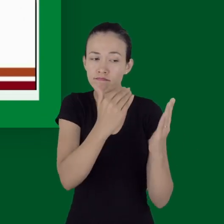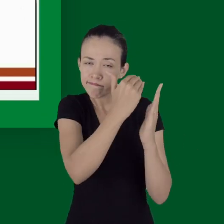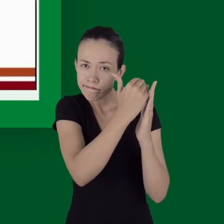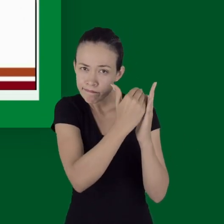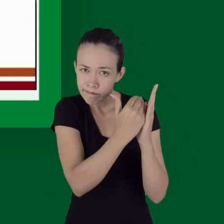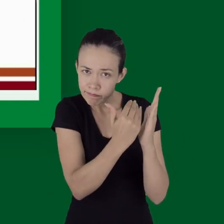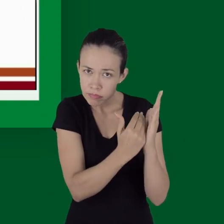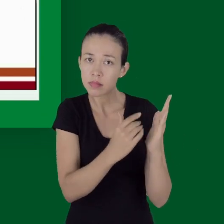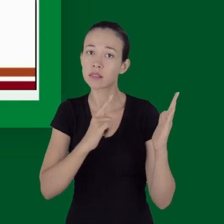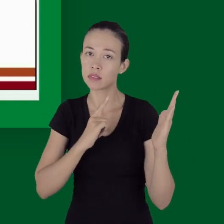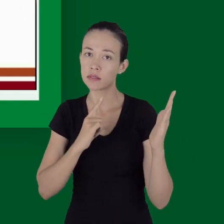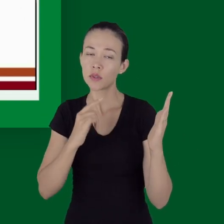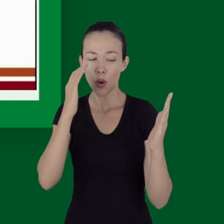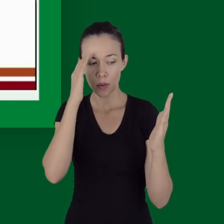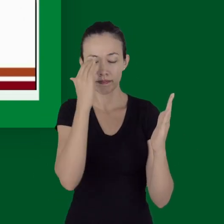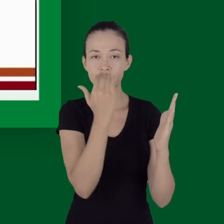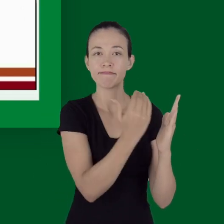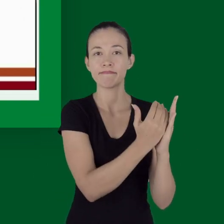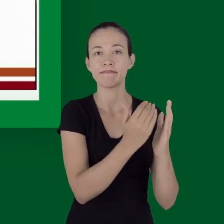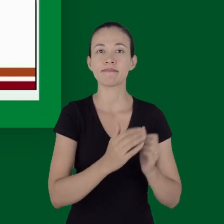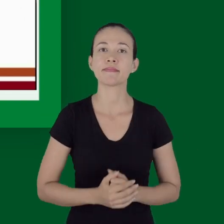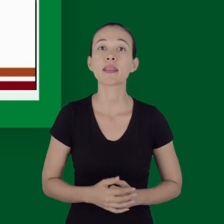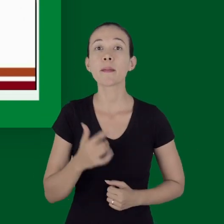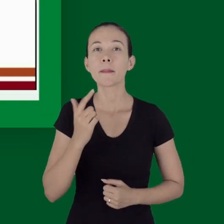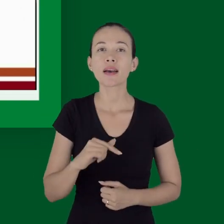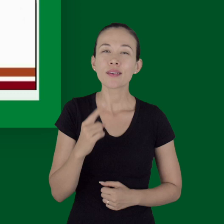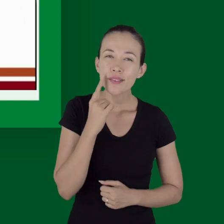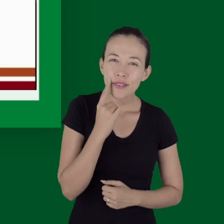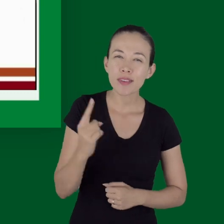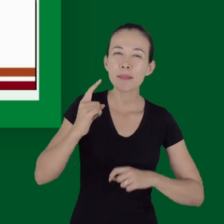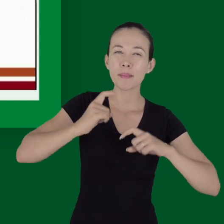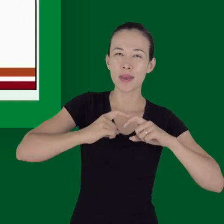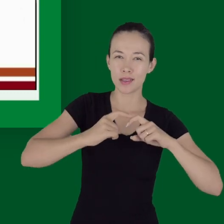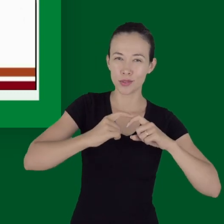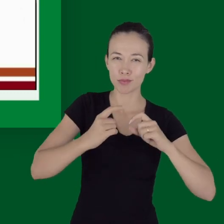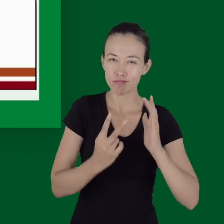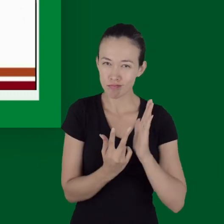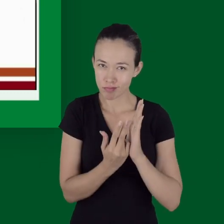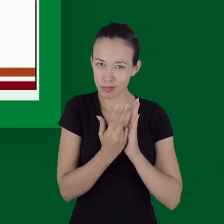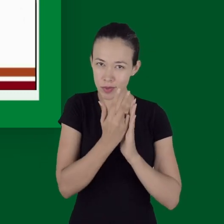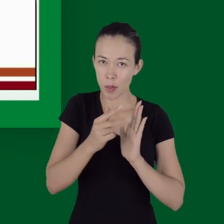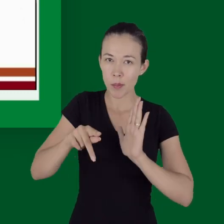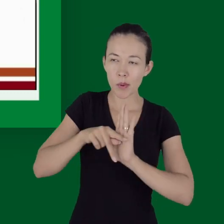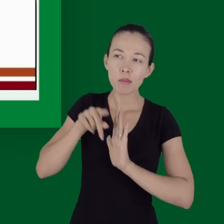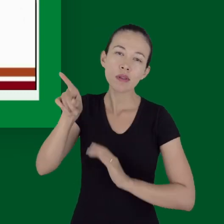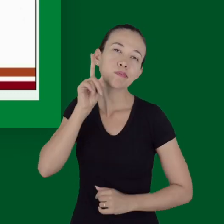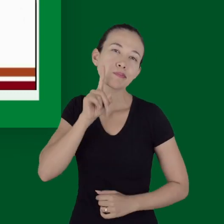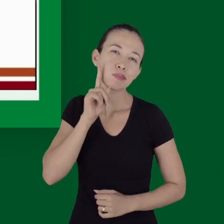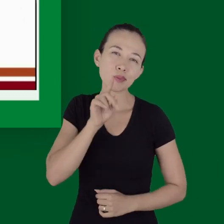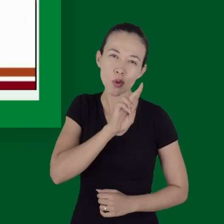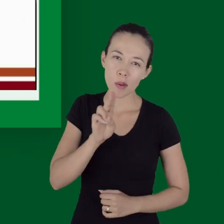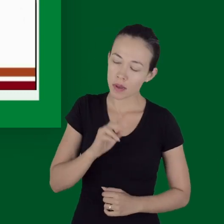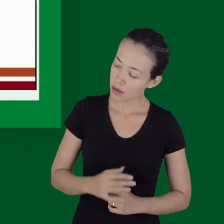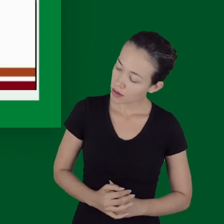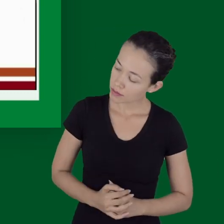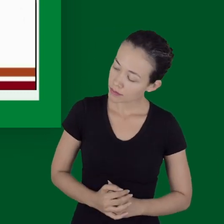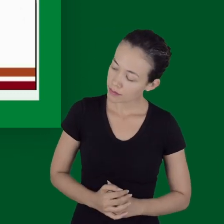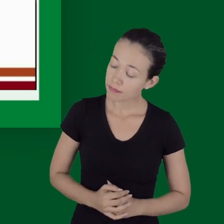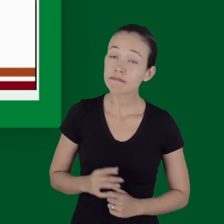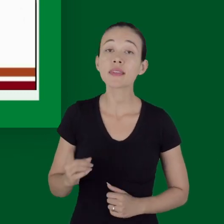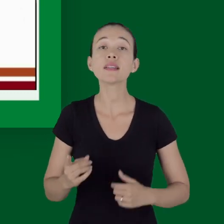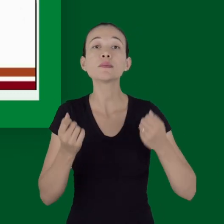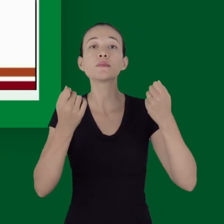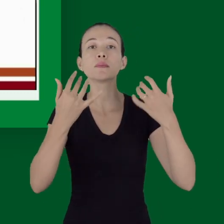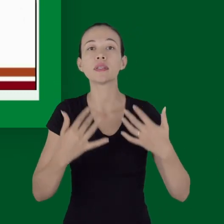maciça né para finalizar essa discussão essa frase que tem no DHTLS desse médico Nicolas